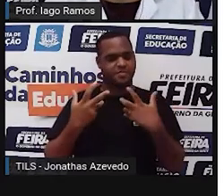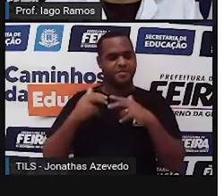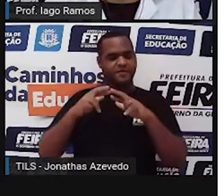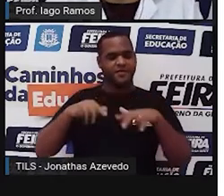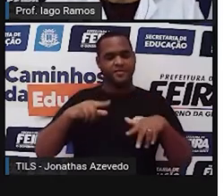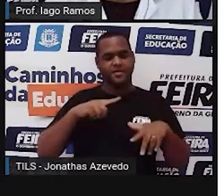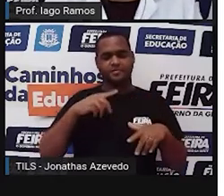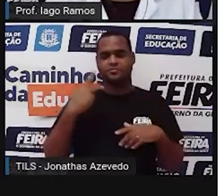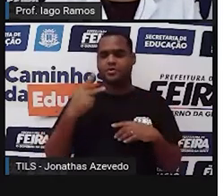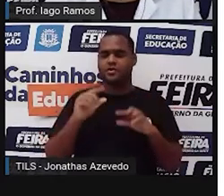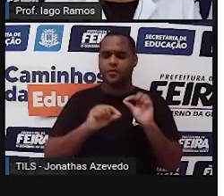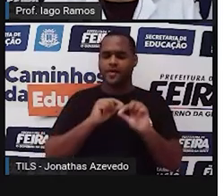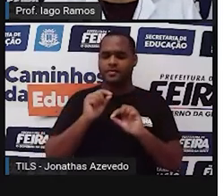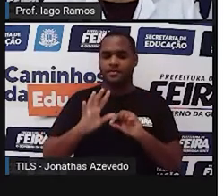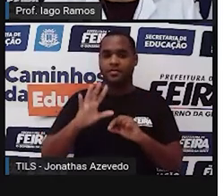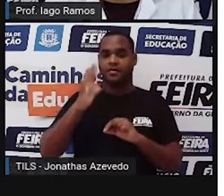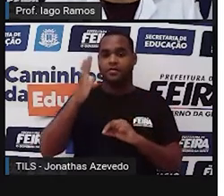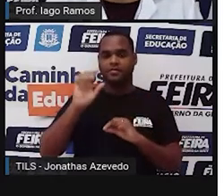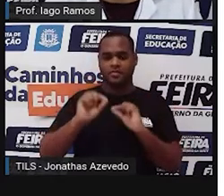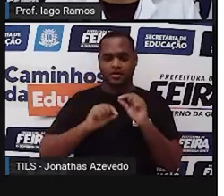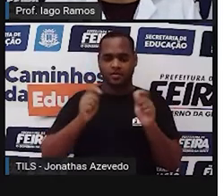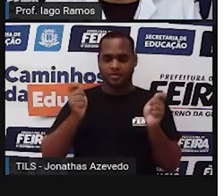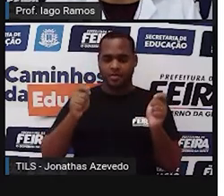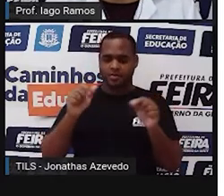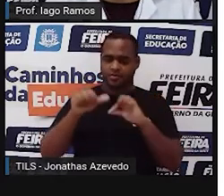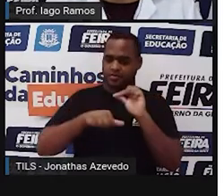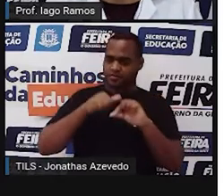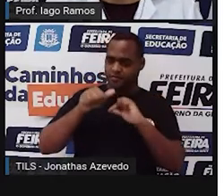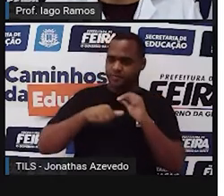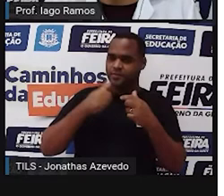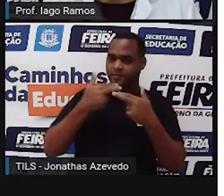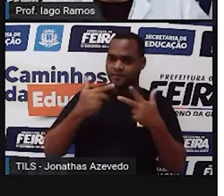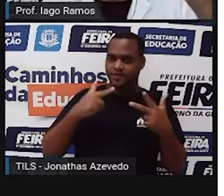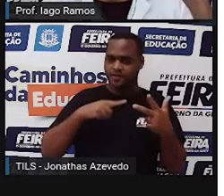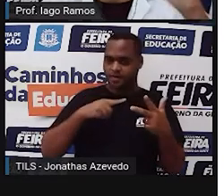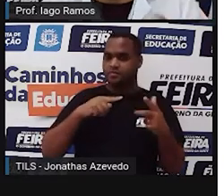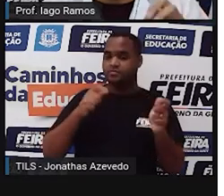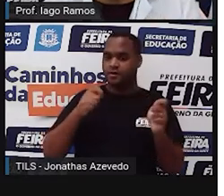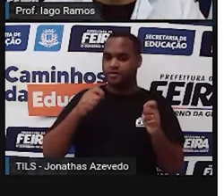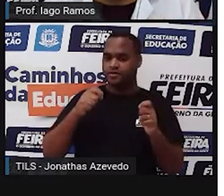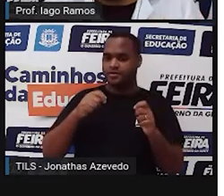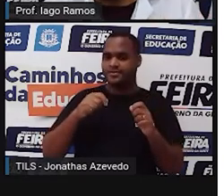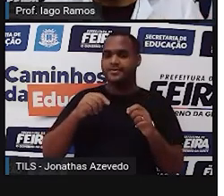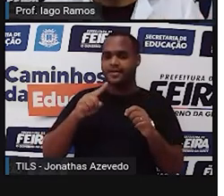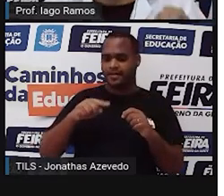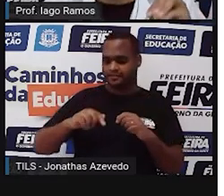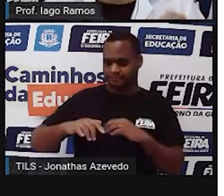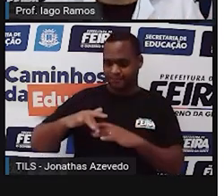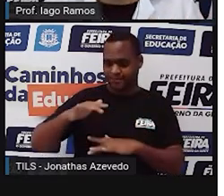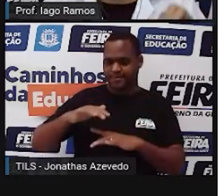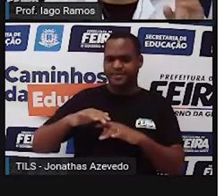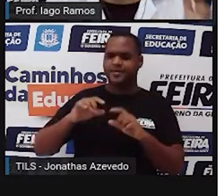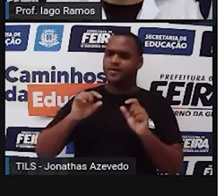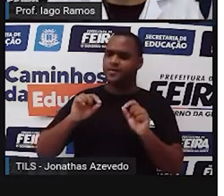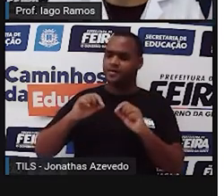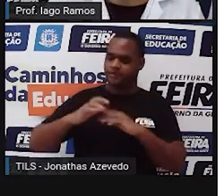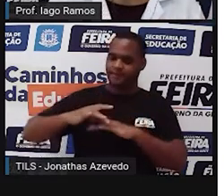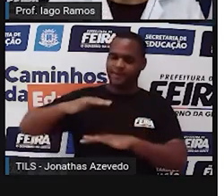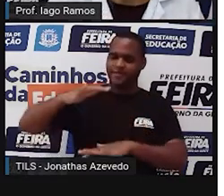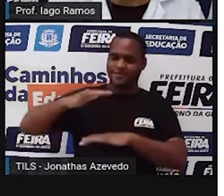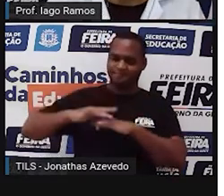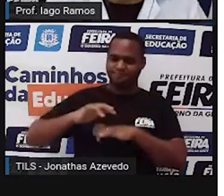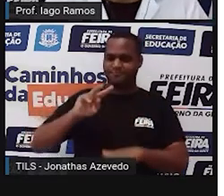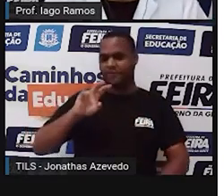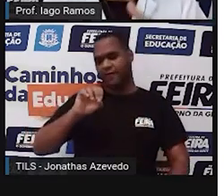uma situaçãozinha que envolve transformação de unidade de medida e essa medida vai ser volume,